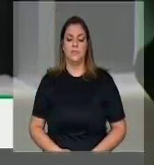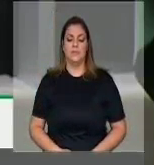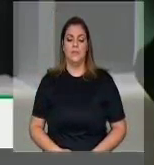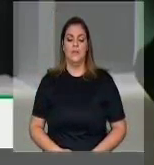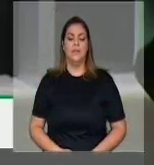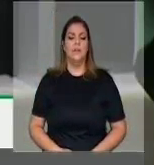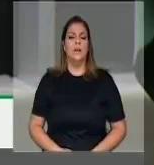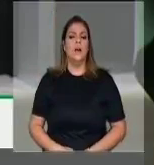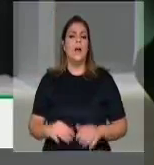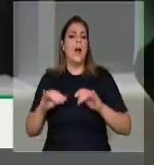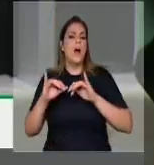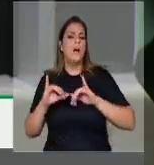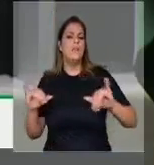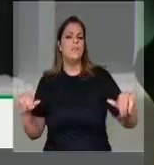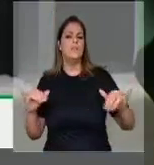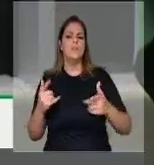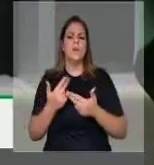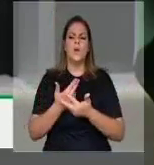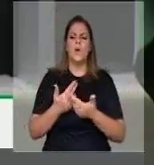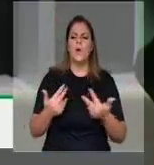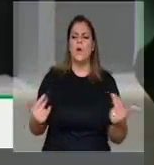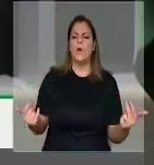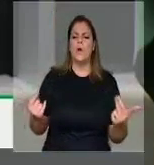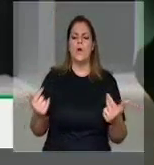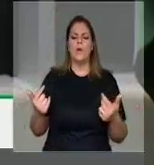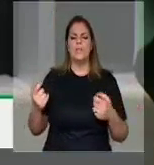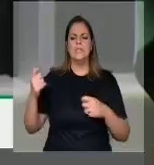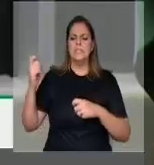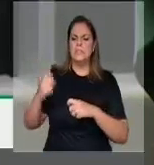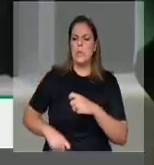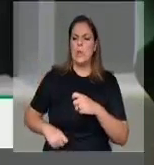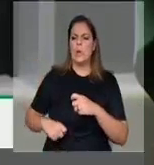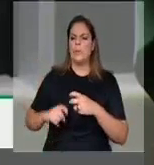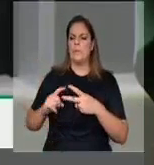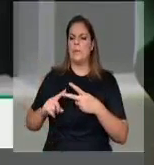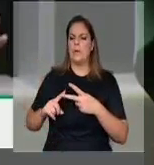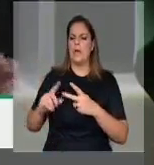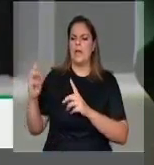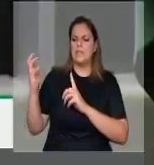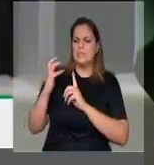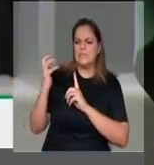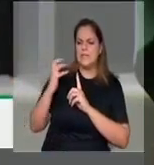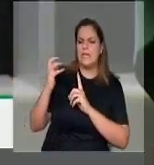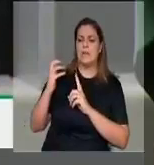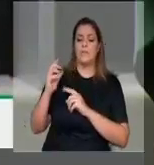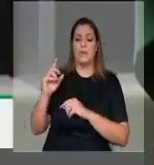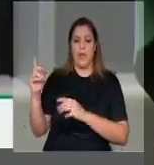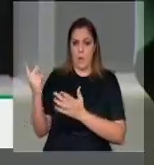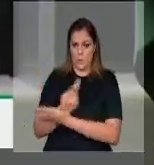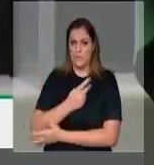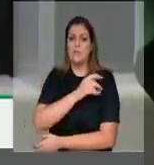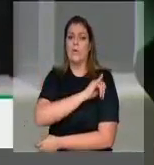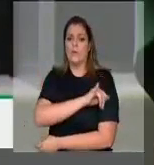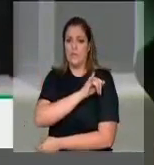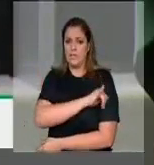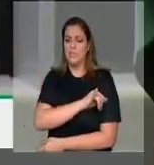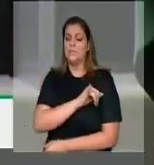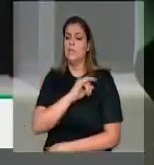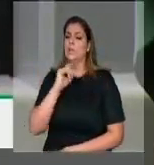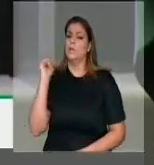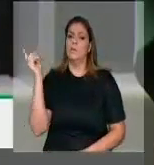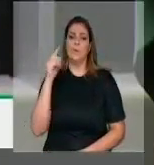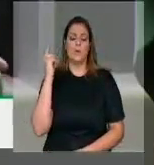estupros em ônibus em São Paulo e Rio de Janeiro chocaram a opinião pública e continuam em debate. No Brasil,